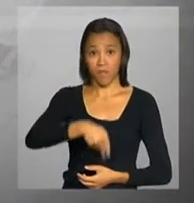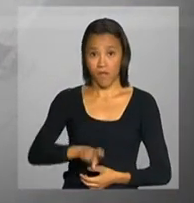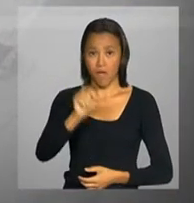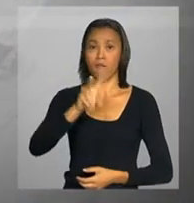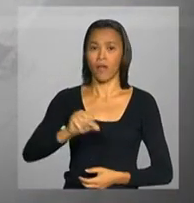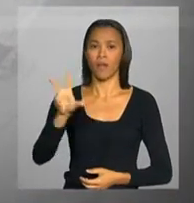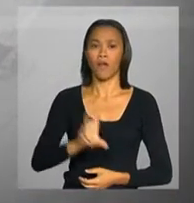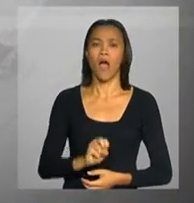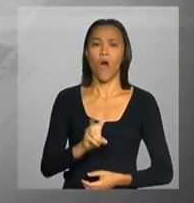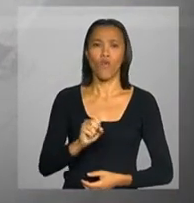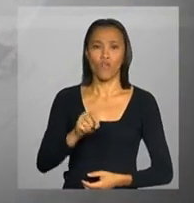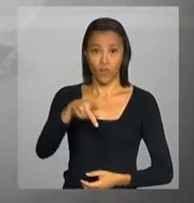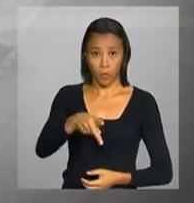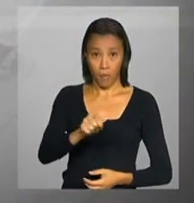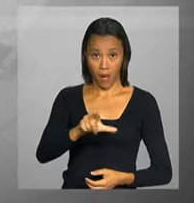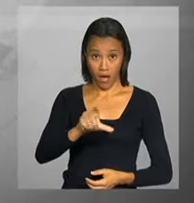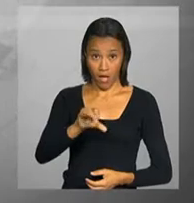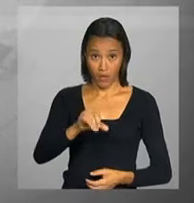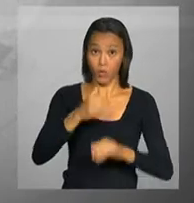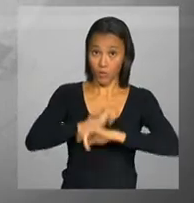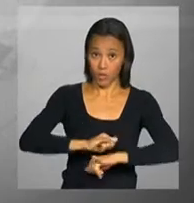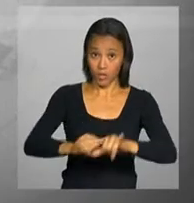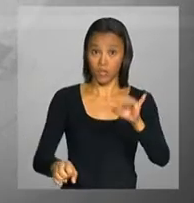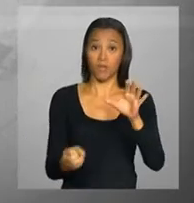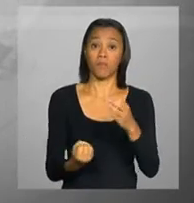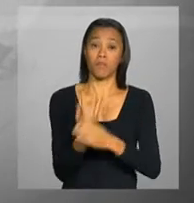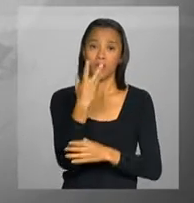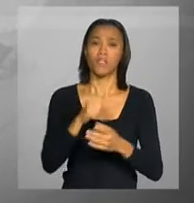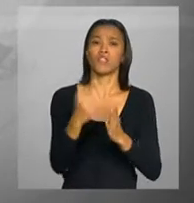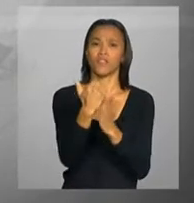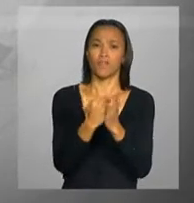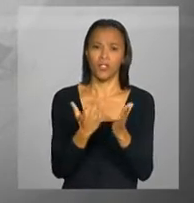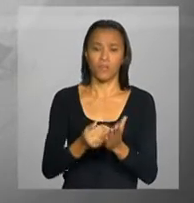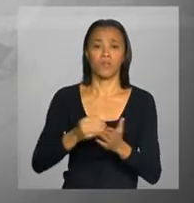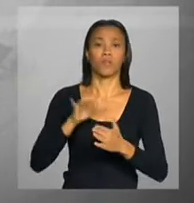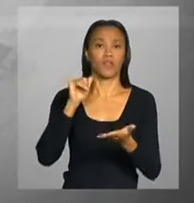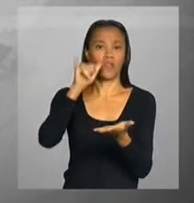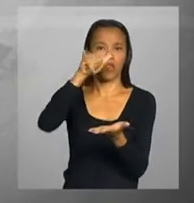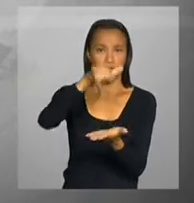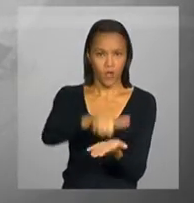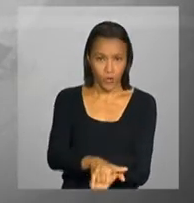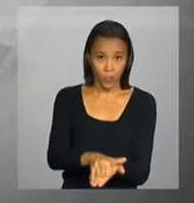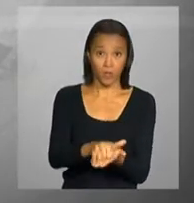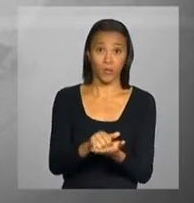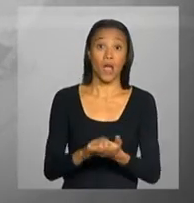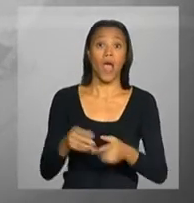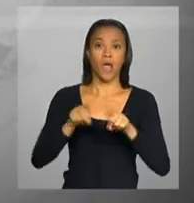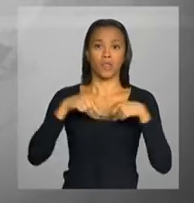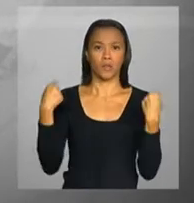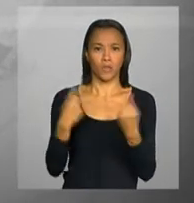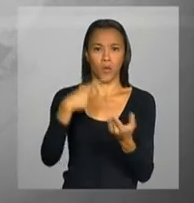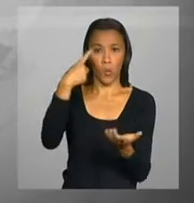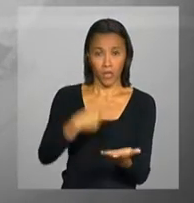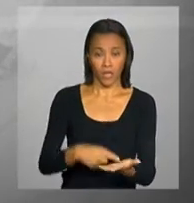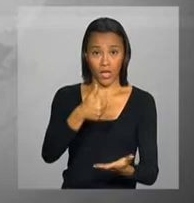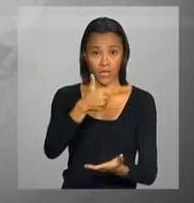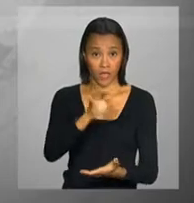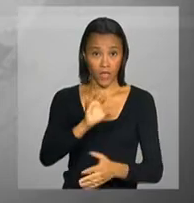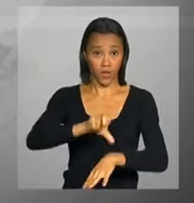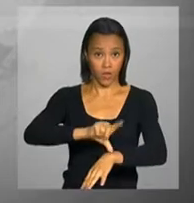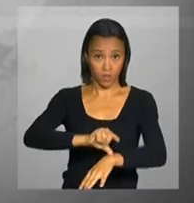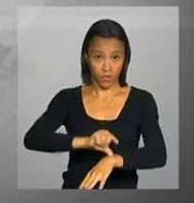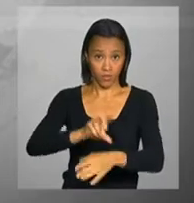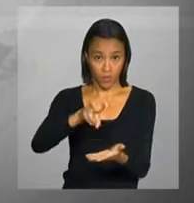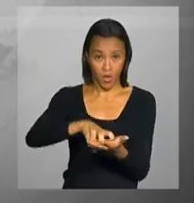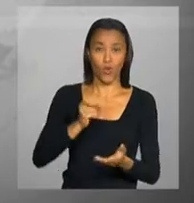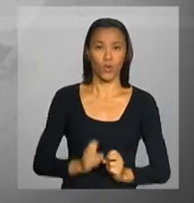transmitir ao vivo do Palácio do Planalto o lançamento do programa de investimentos em aeroportos. A cerimônia está marcada para as 10 horas da